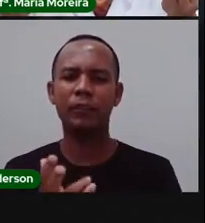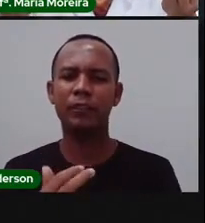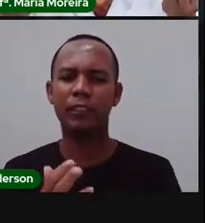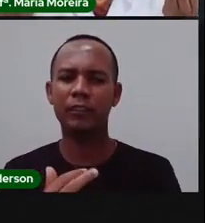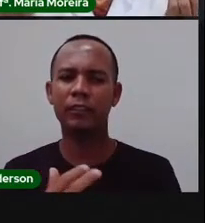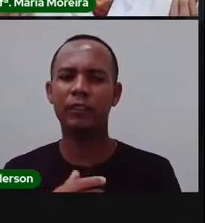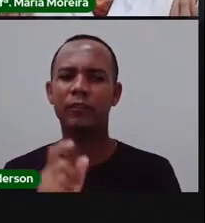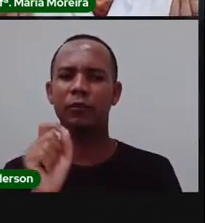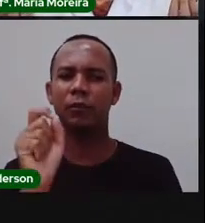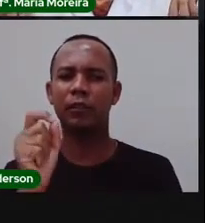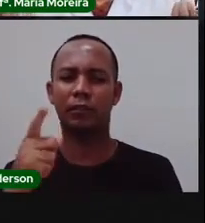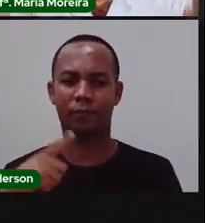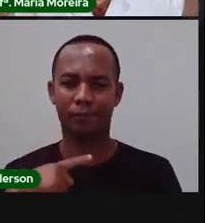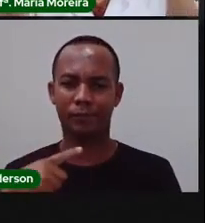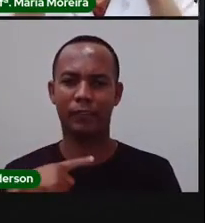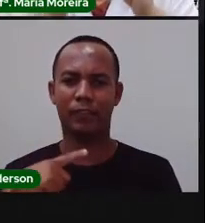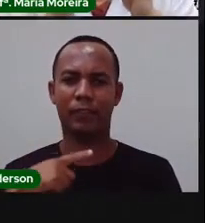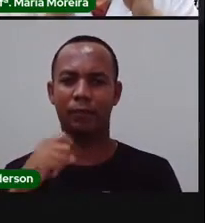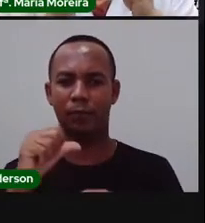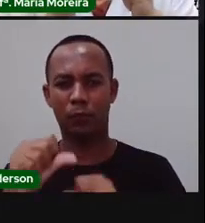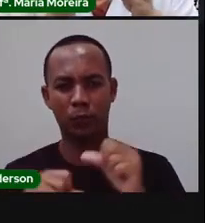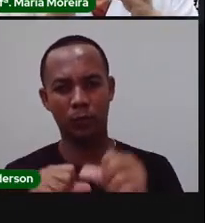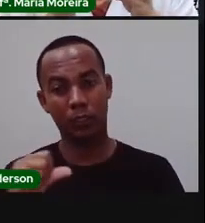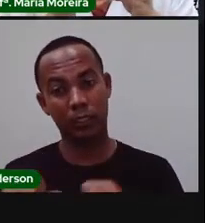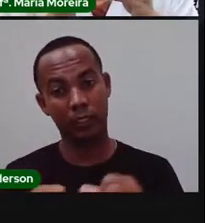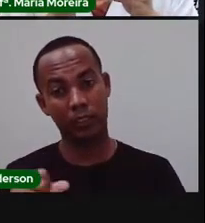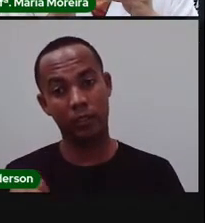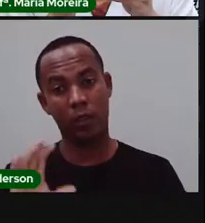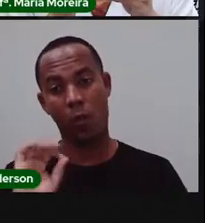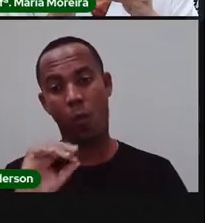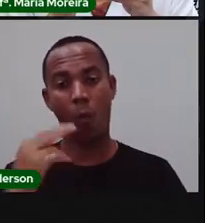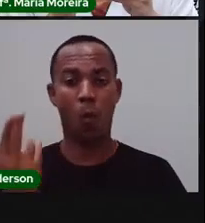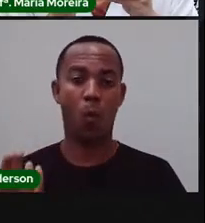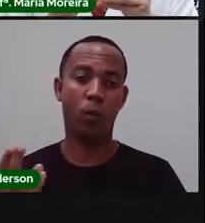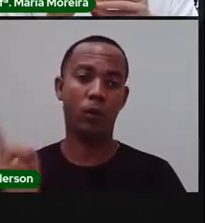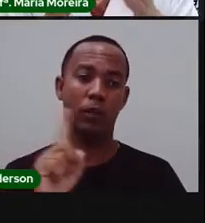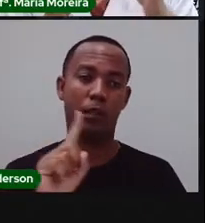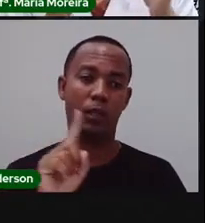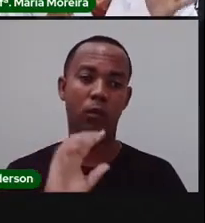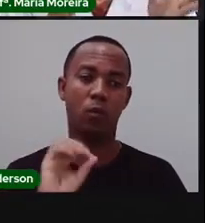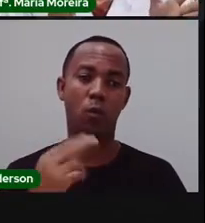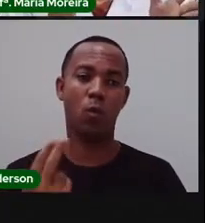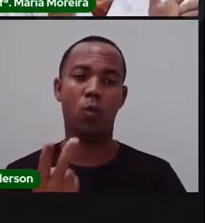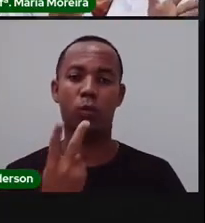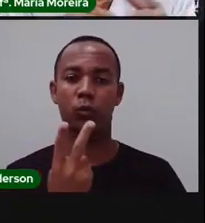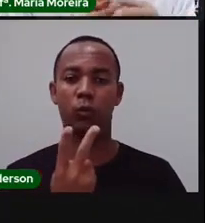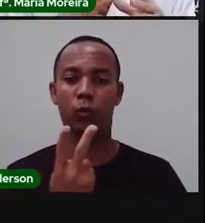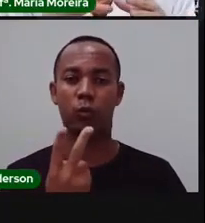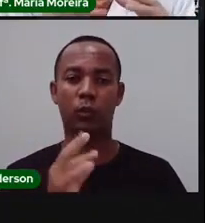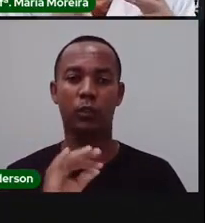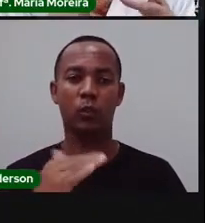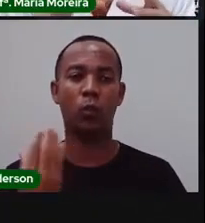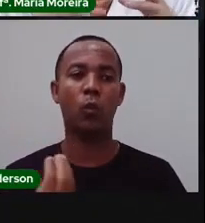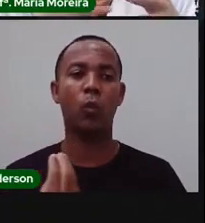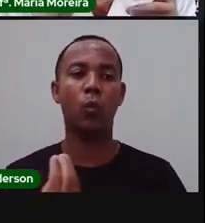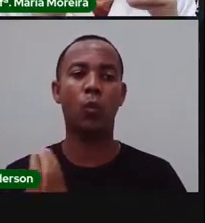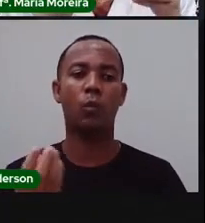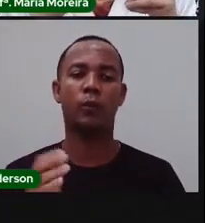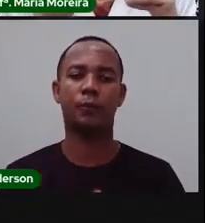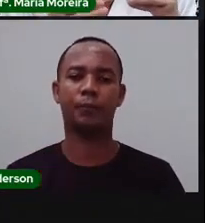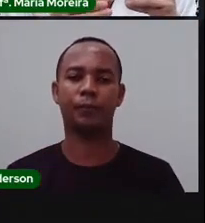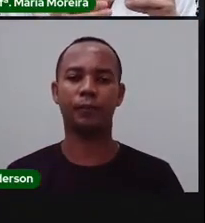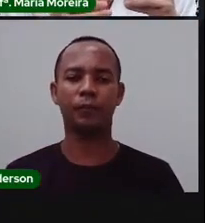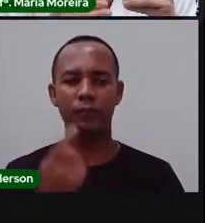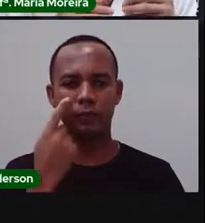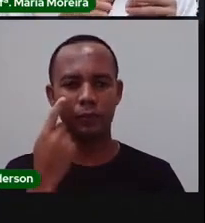houve interferência do homem? Ou nas duas, aconteceu essa interferência? Vamos pensar aqui nessa imagem, onde você consegue